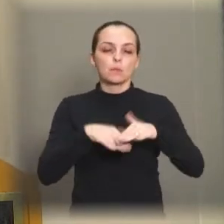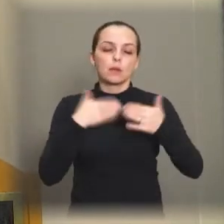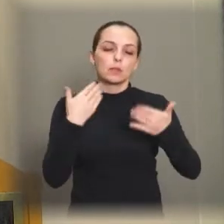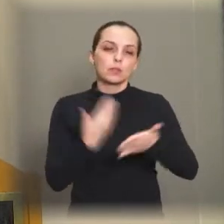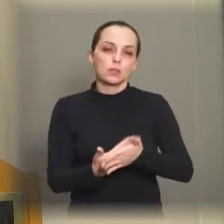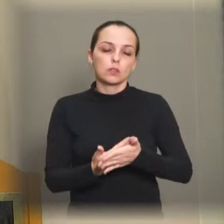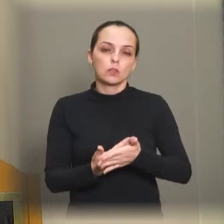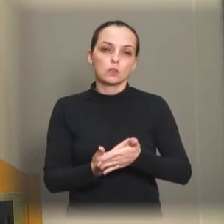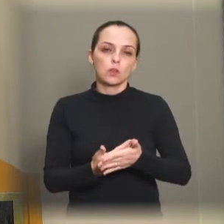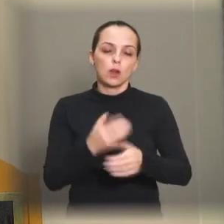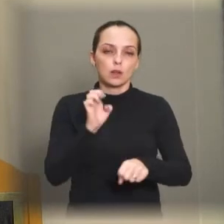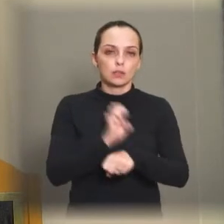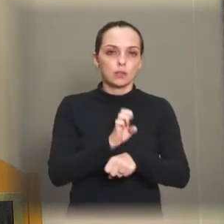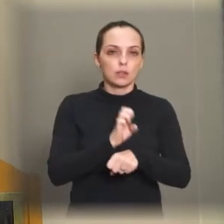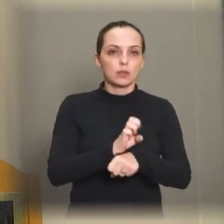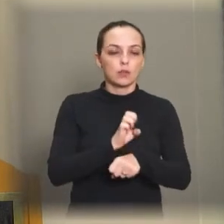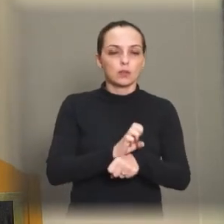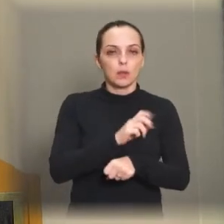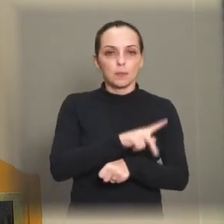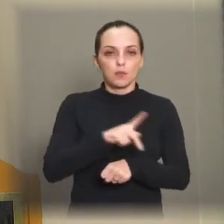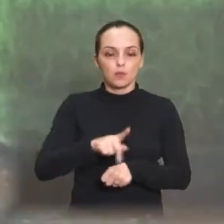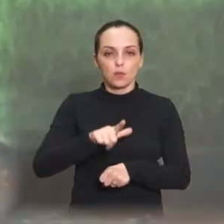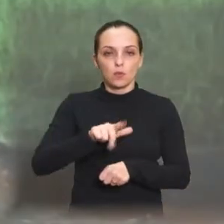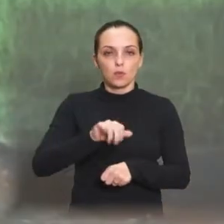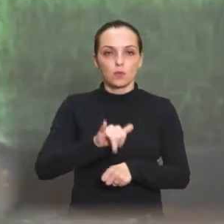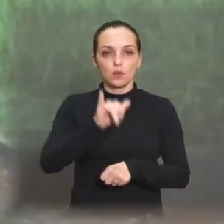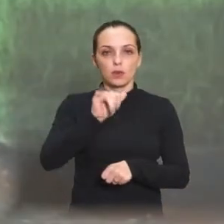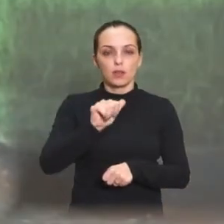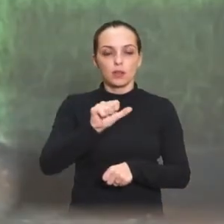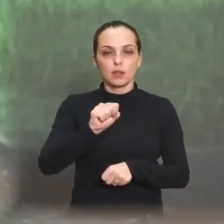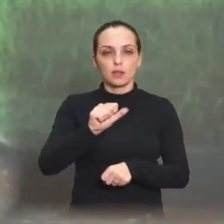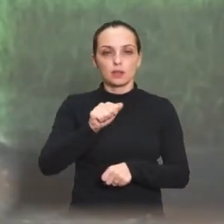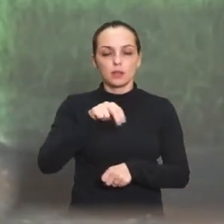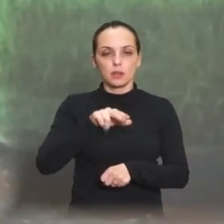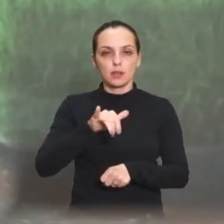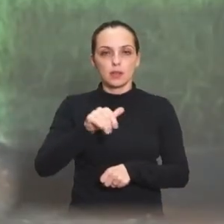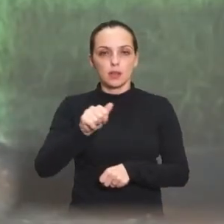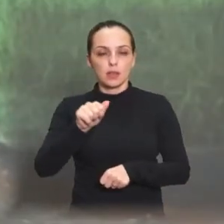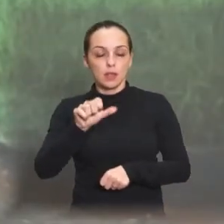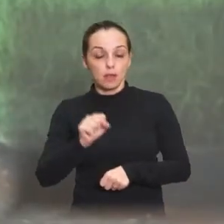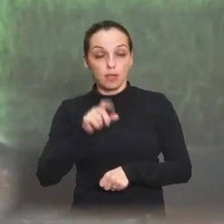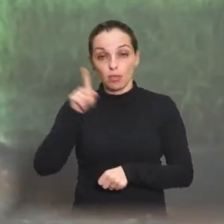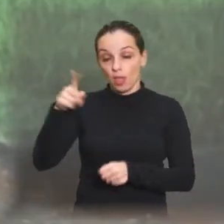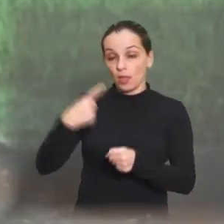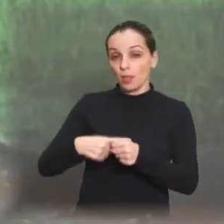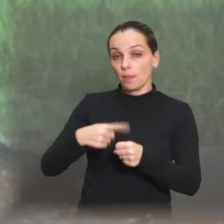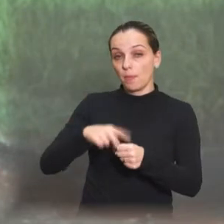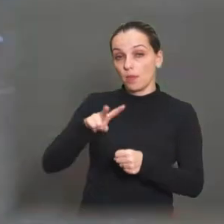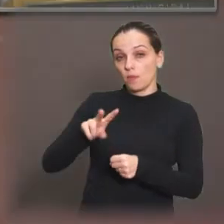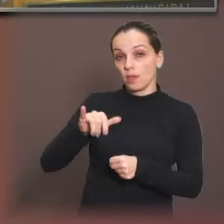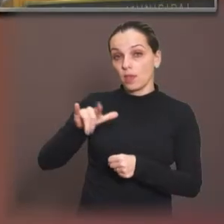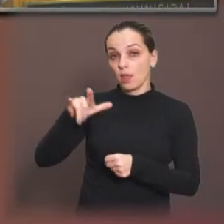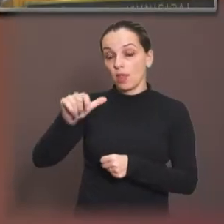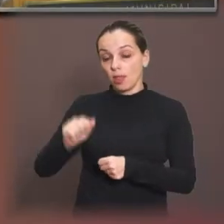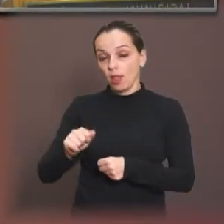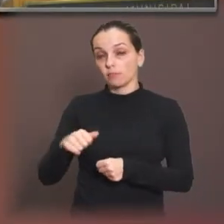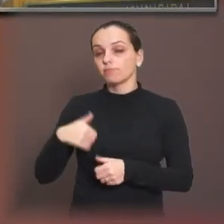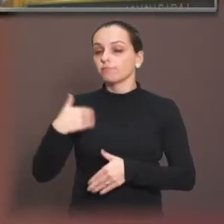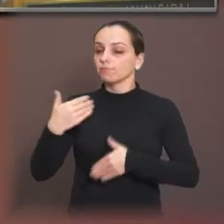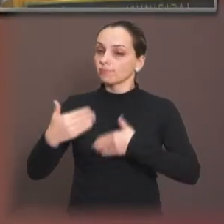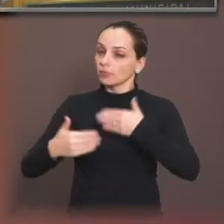estadual Professor Elisanias de Oliveira Campos, na Vila Xavier. Pode ir passando, viu?